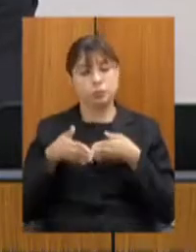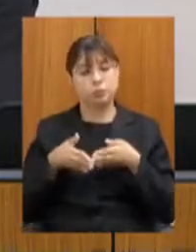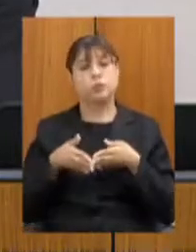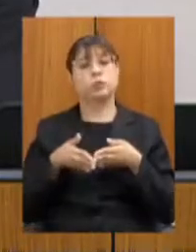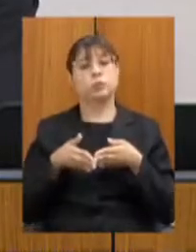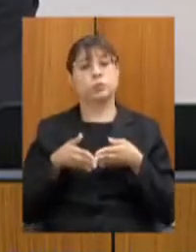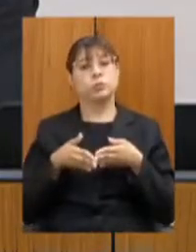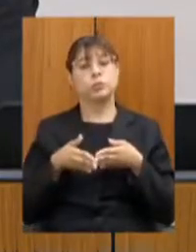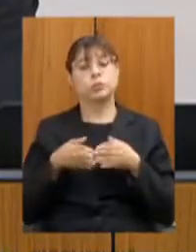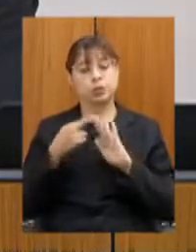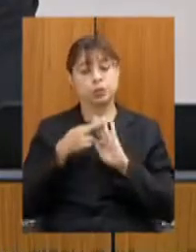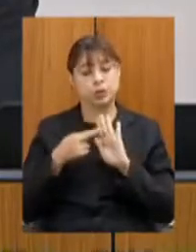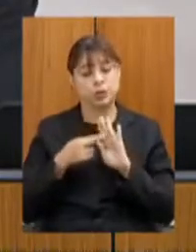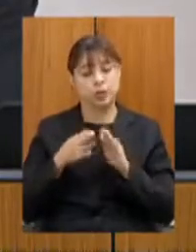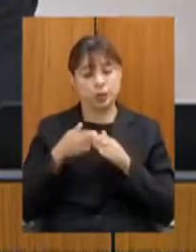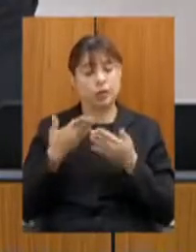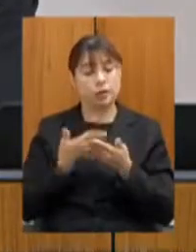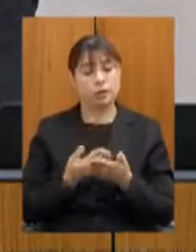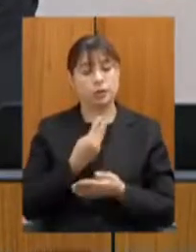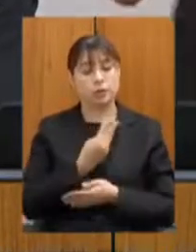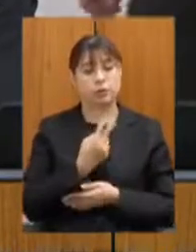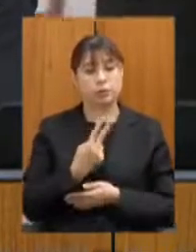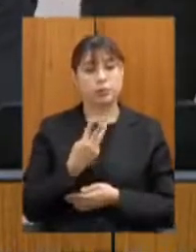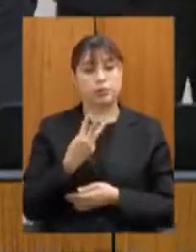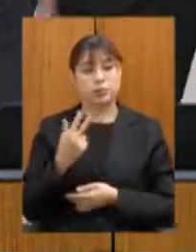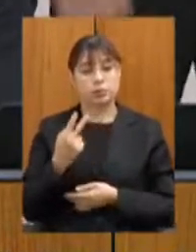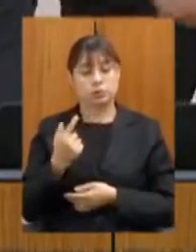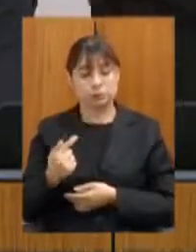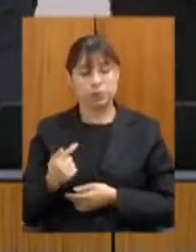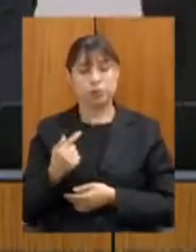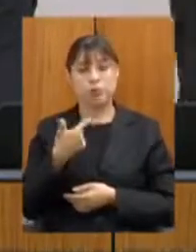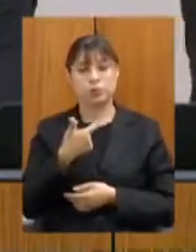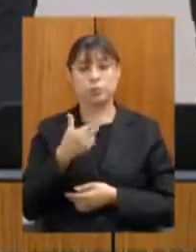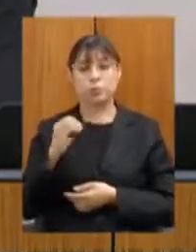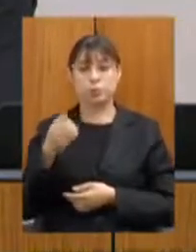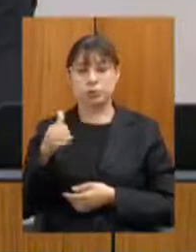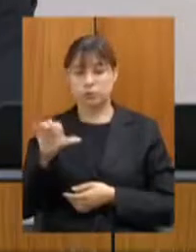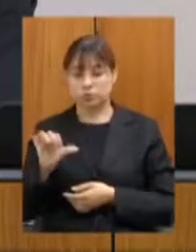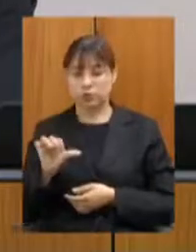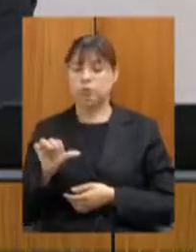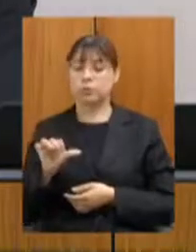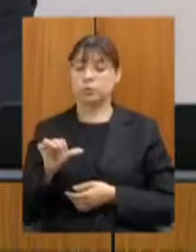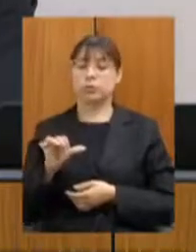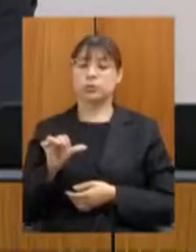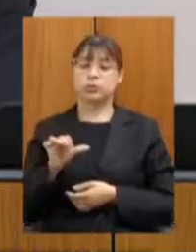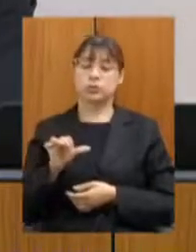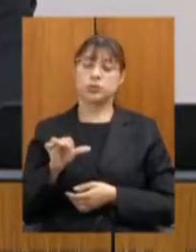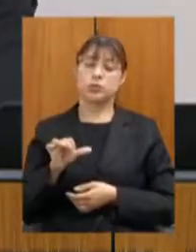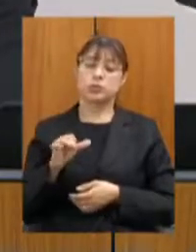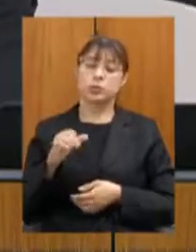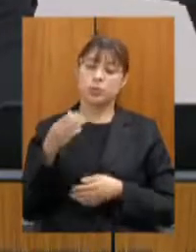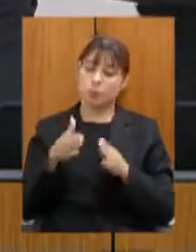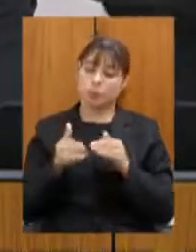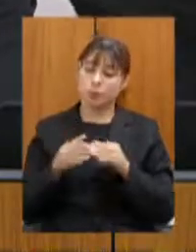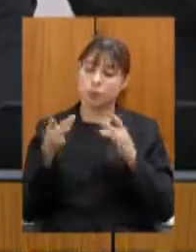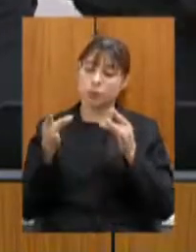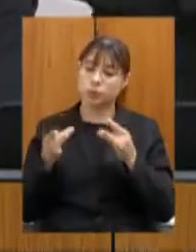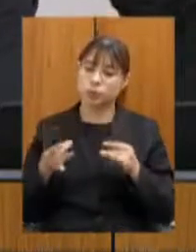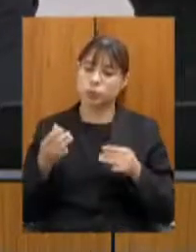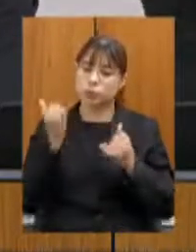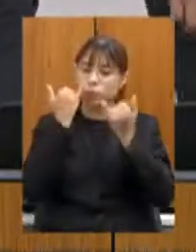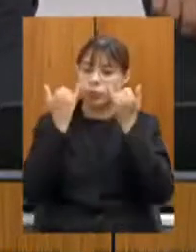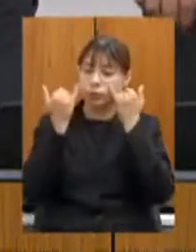os termos do requerimento 3237 de 2019 solicita-se ainda informações detalhadas e atualizadas